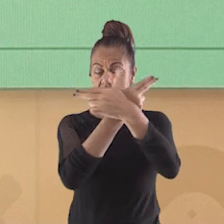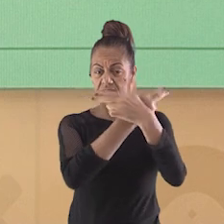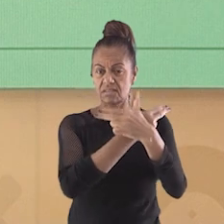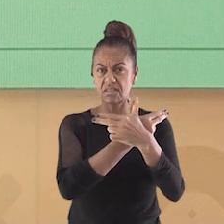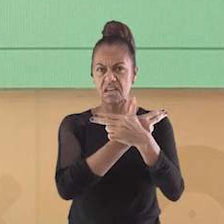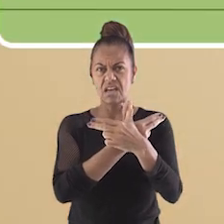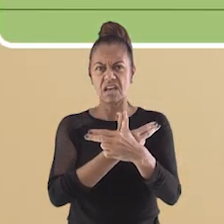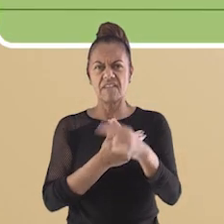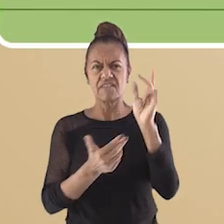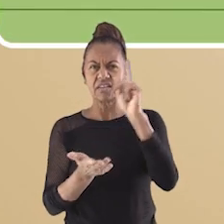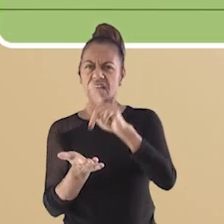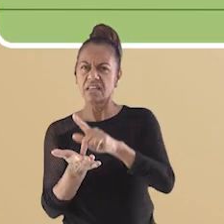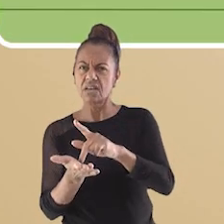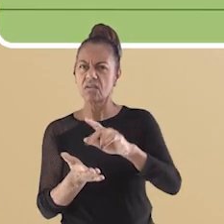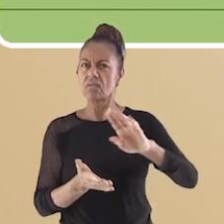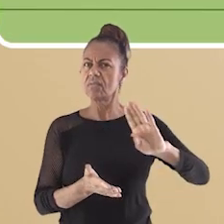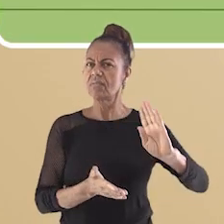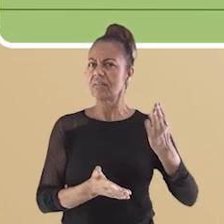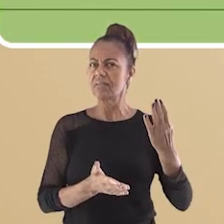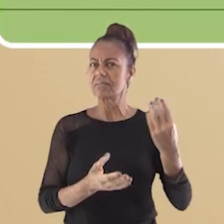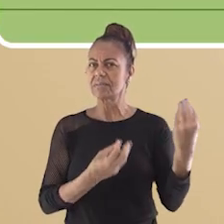15 segundos. E